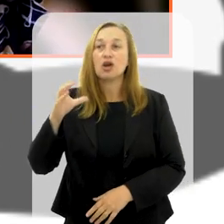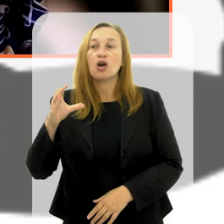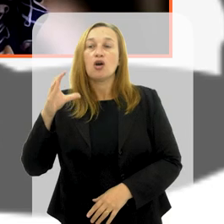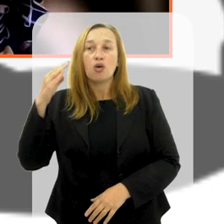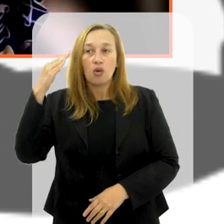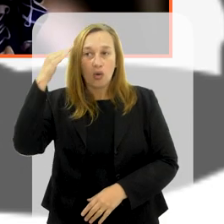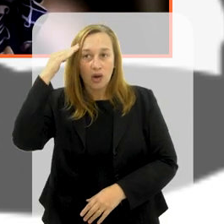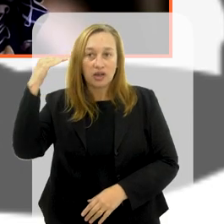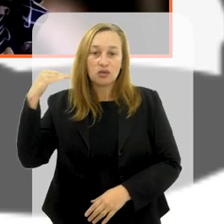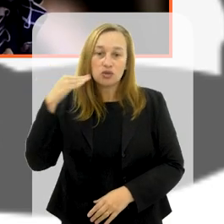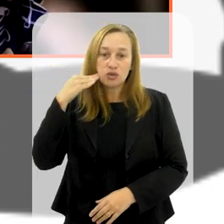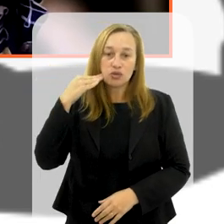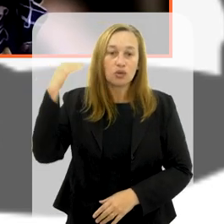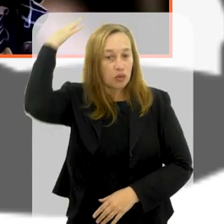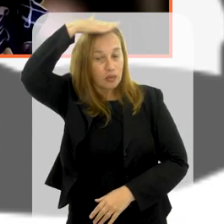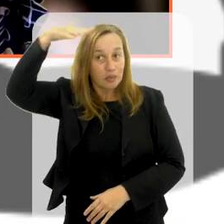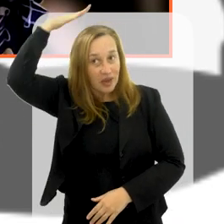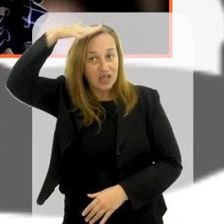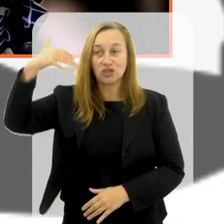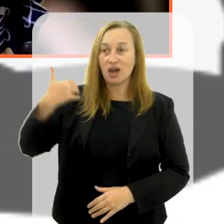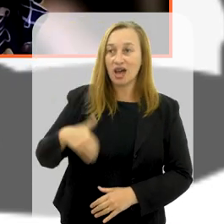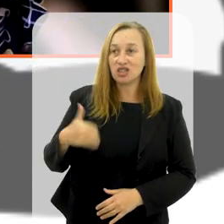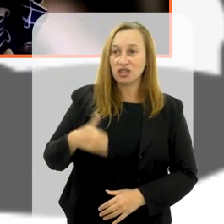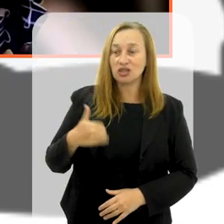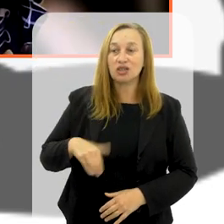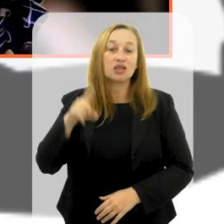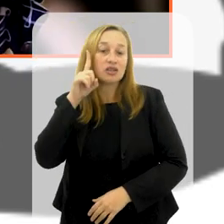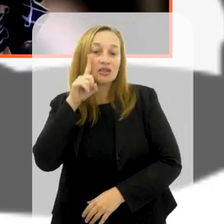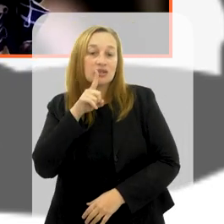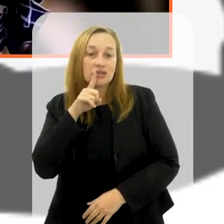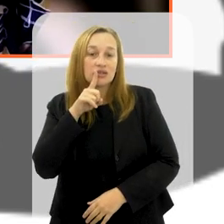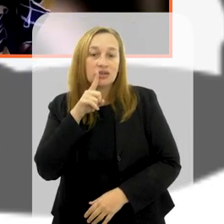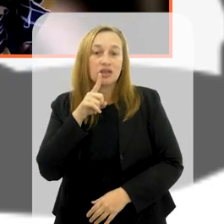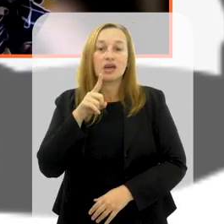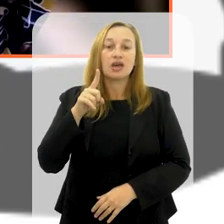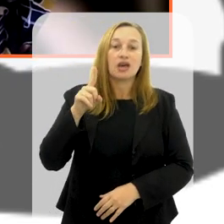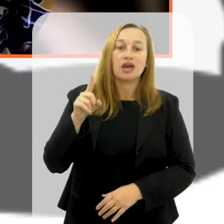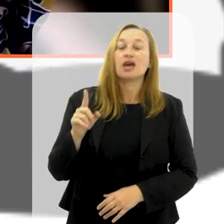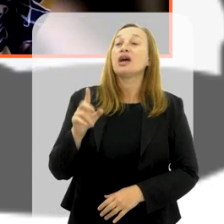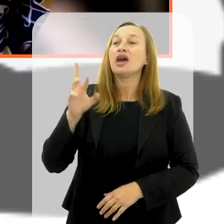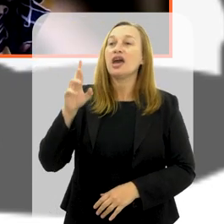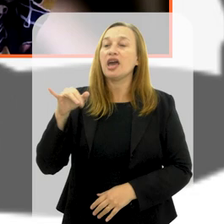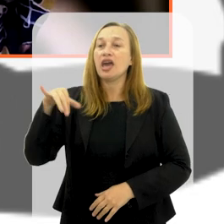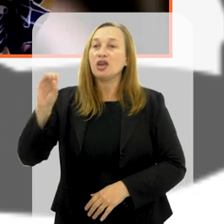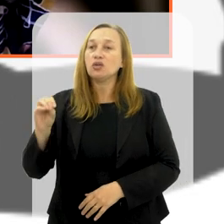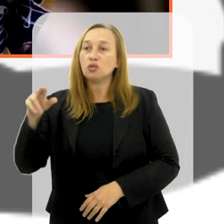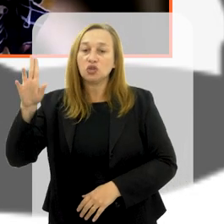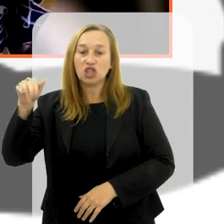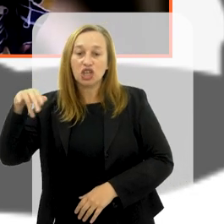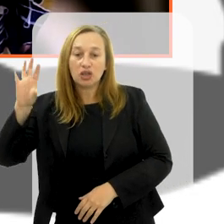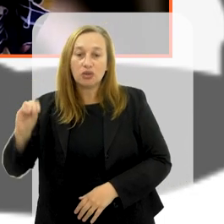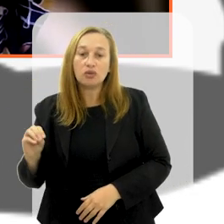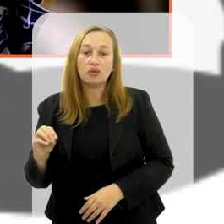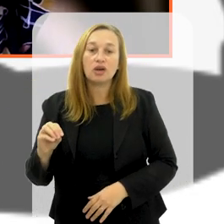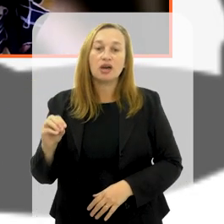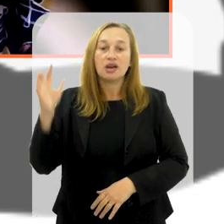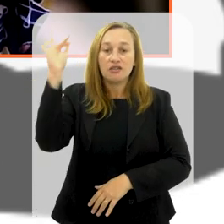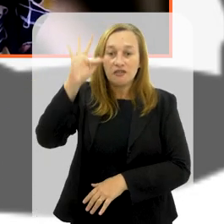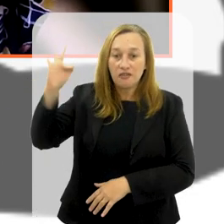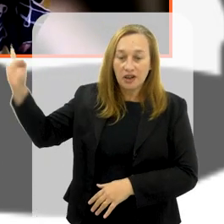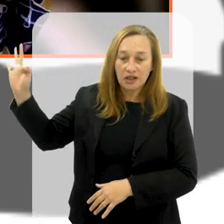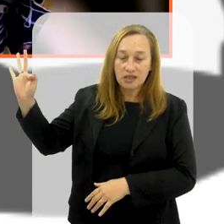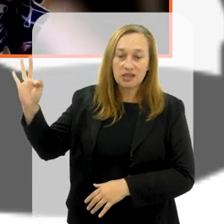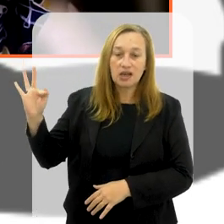Alemanha, Coreia do Sul, México, Argentina, Estados Unidos, Reino Unido, Arábia Saudita,